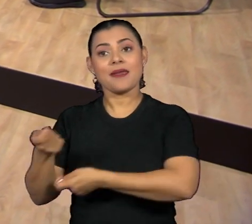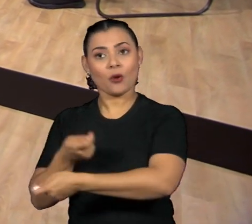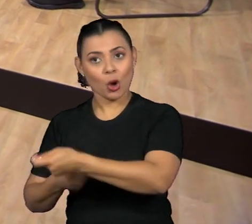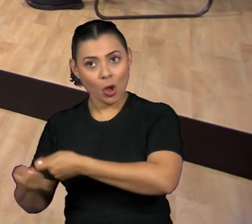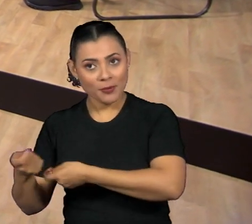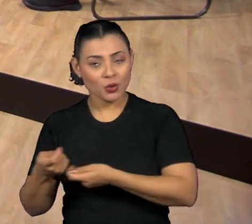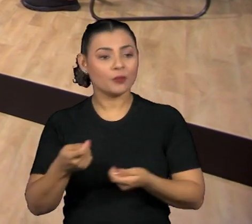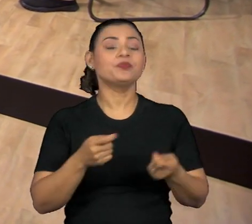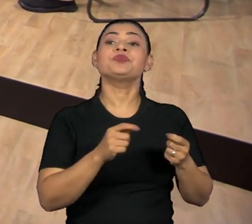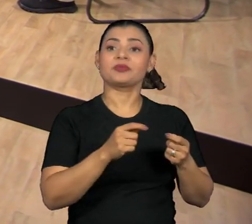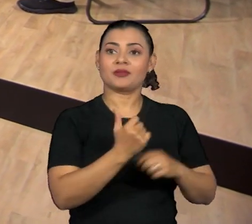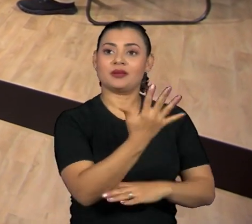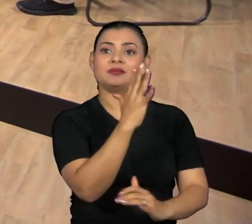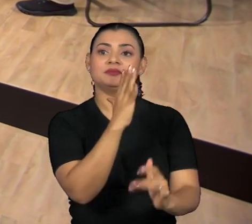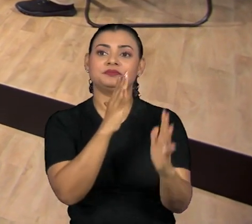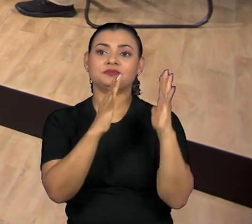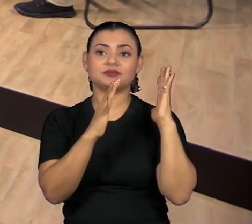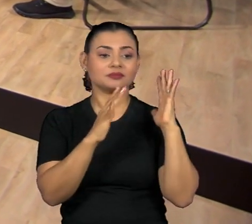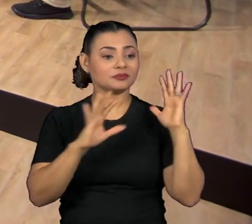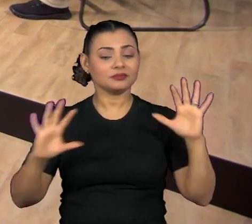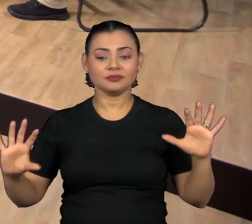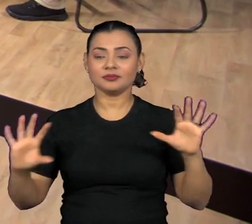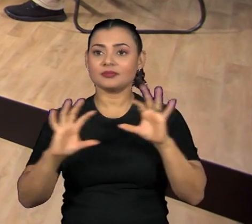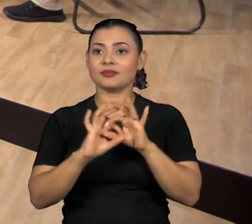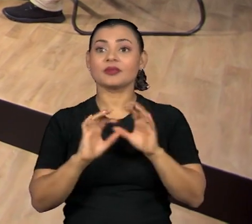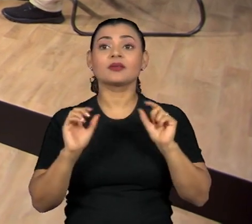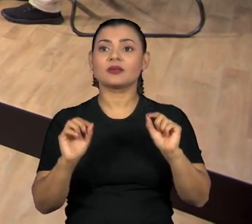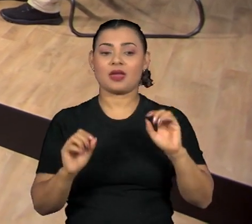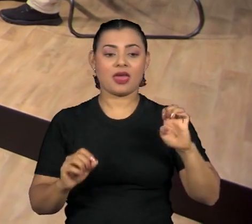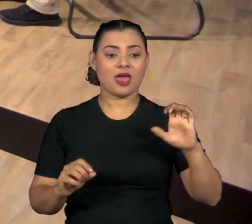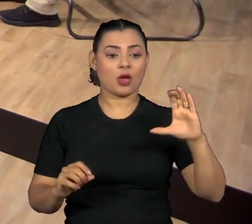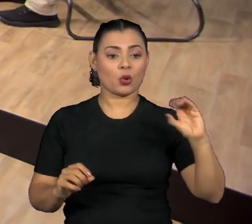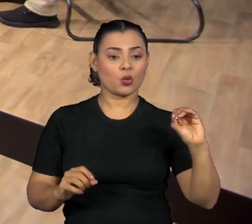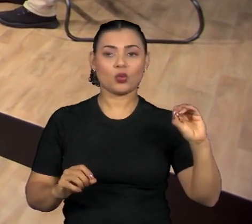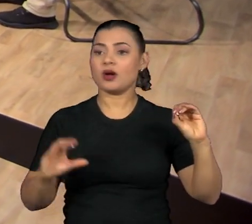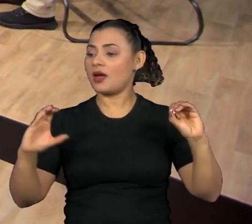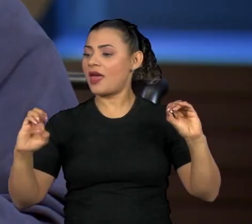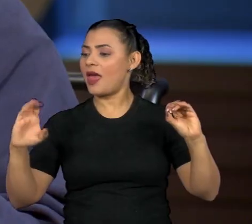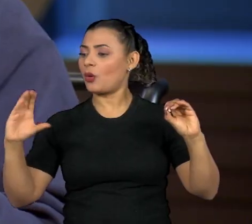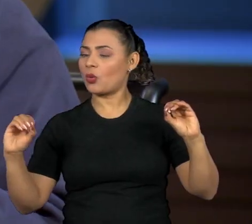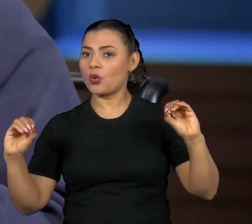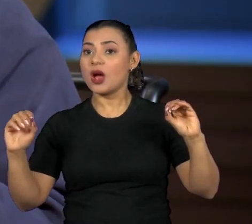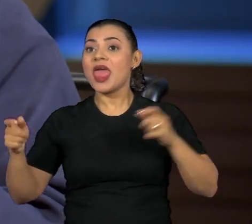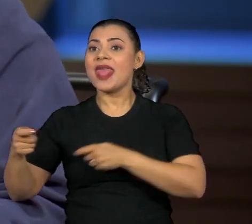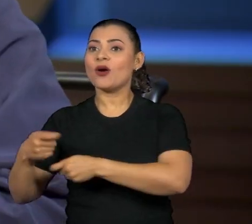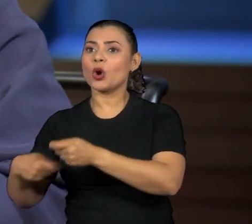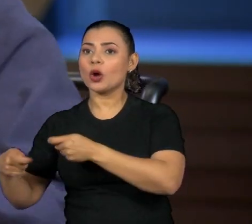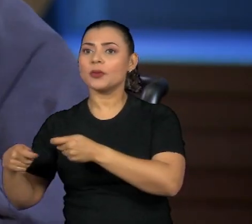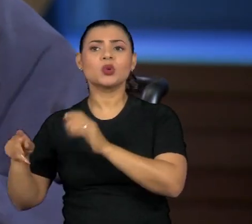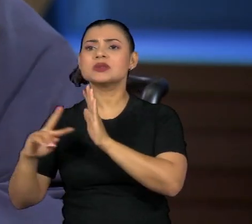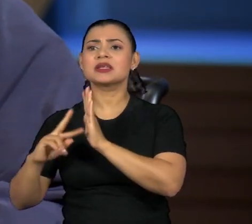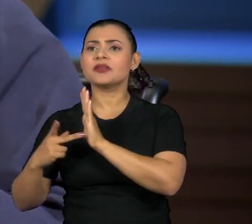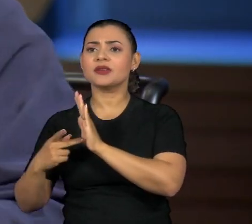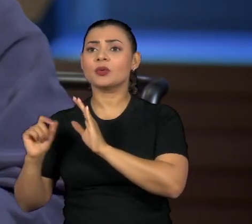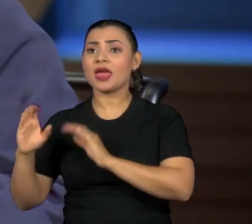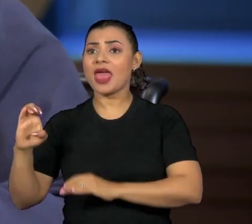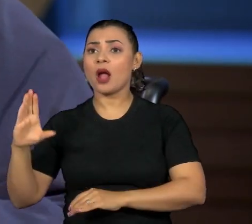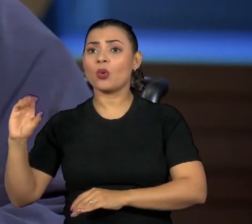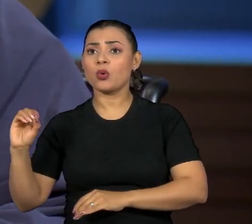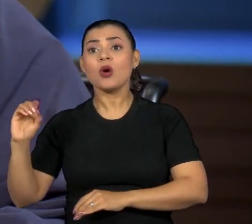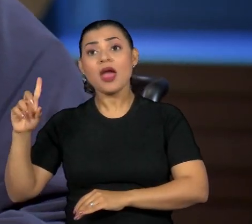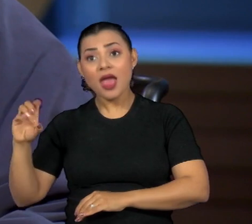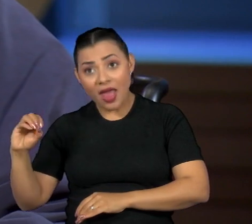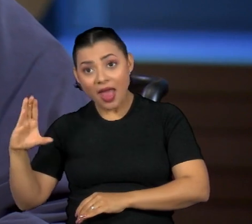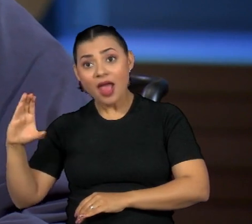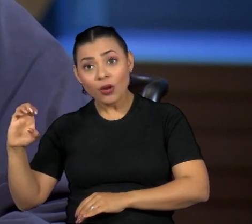se a gente olhar bem, eles têm a mesma raiz gramatical, o eco, que é a casa. A gente precisa gerir melhor a nossa casa para a gente ter um bem-estar